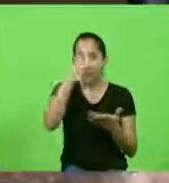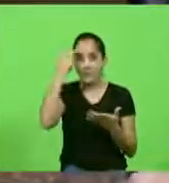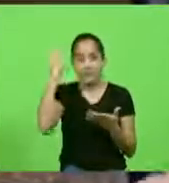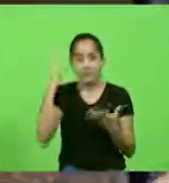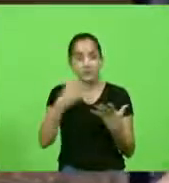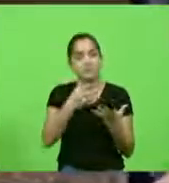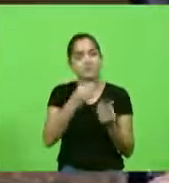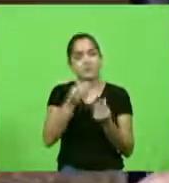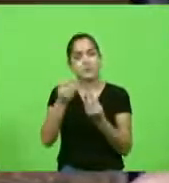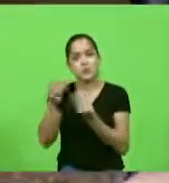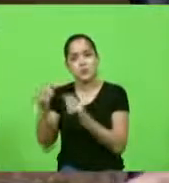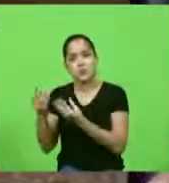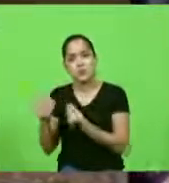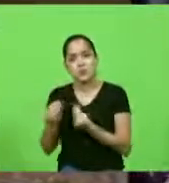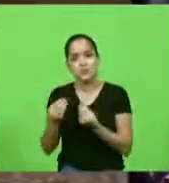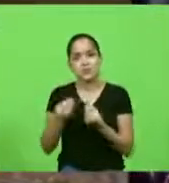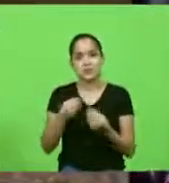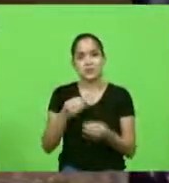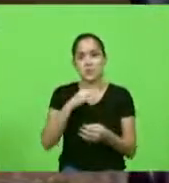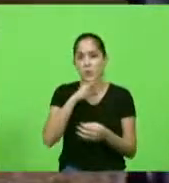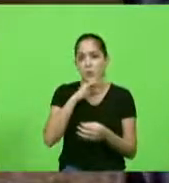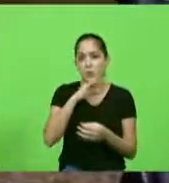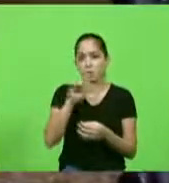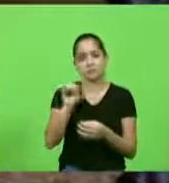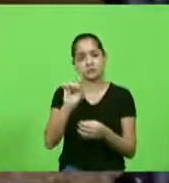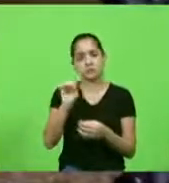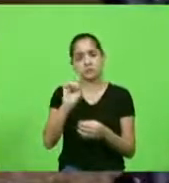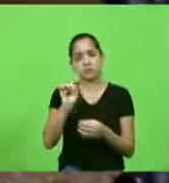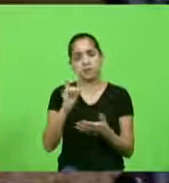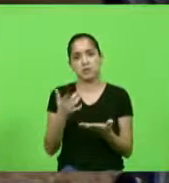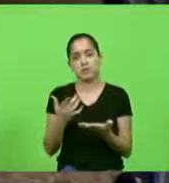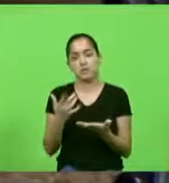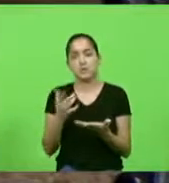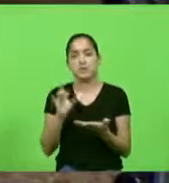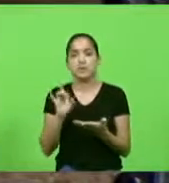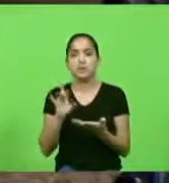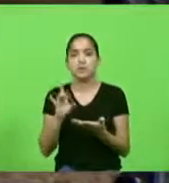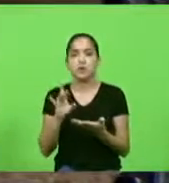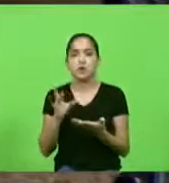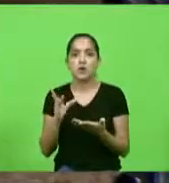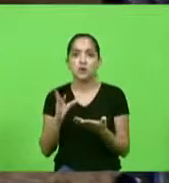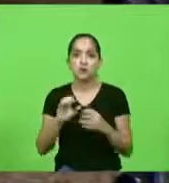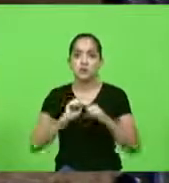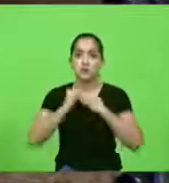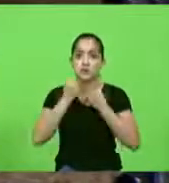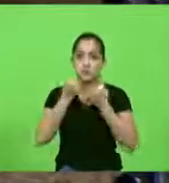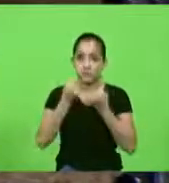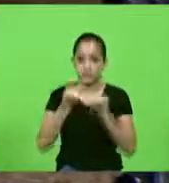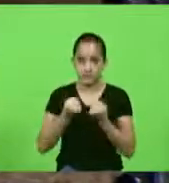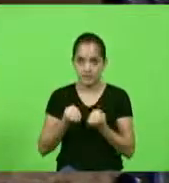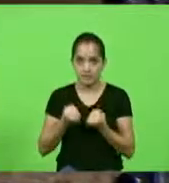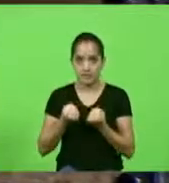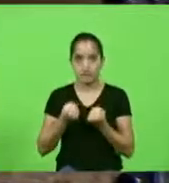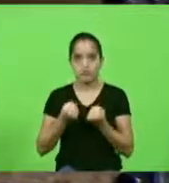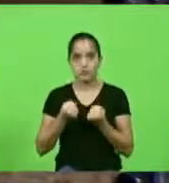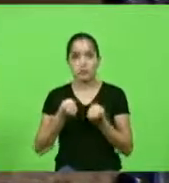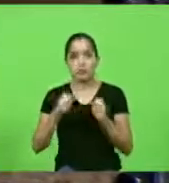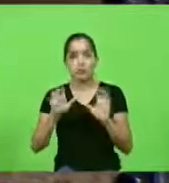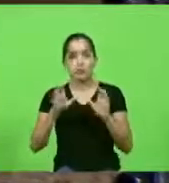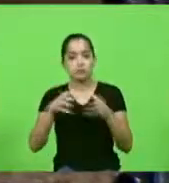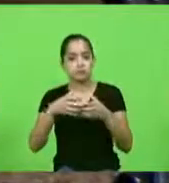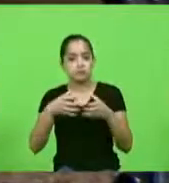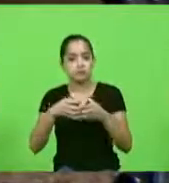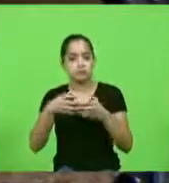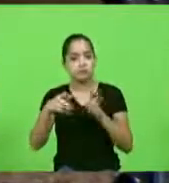impressionante não são pessoas más não não são não são apenas estão defendendo a sua corporação o seu